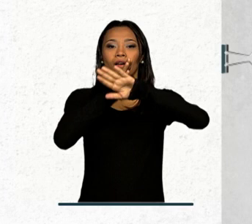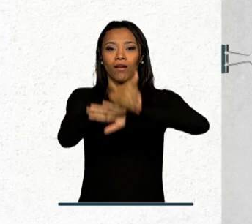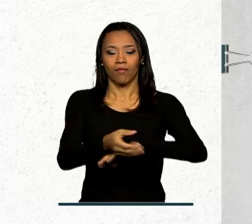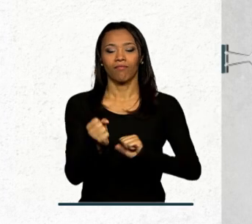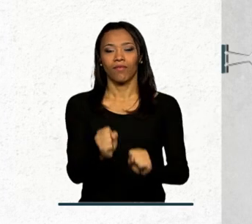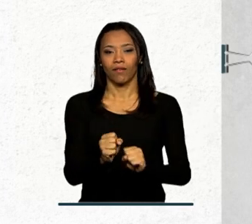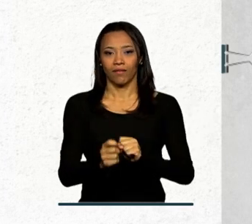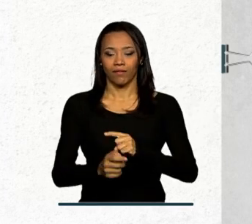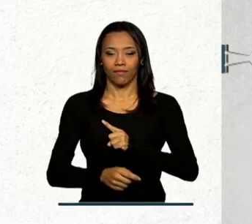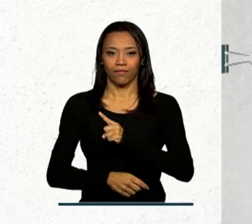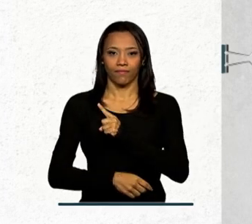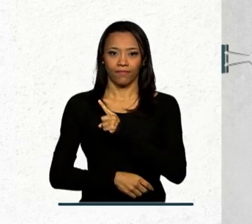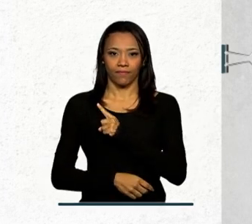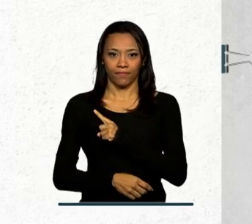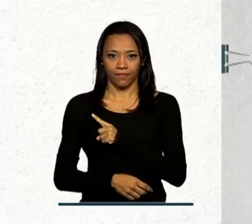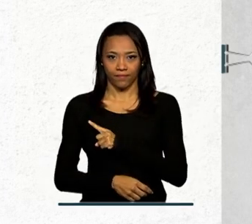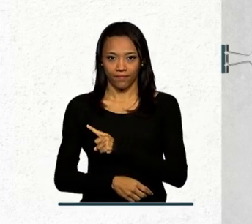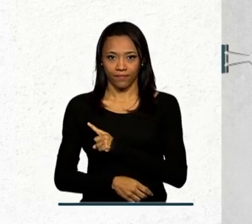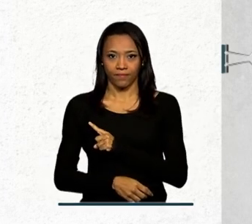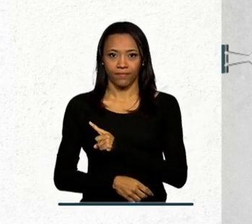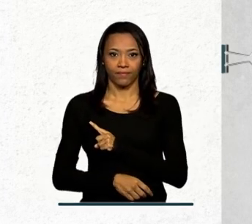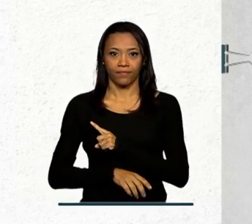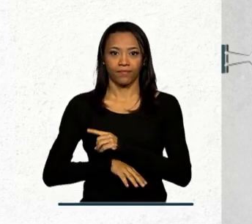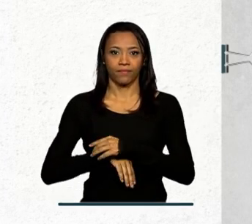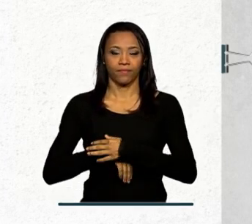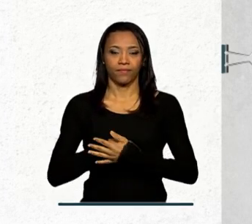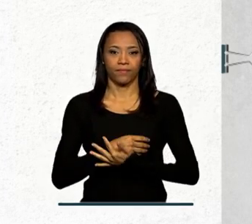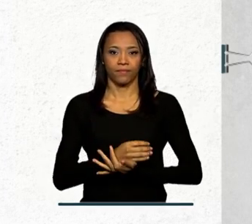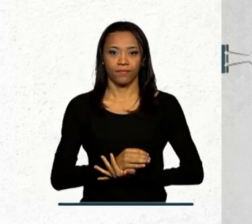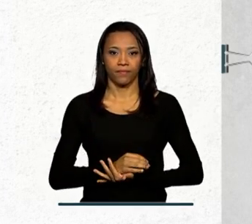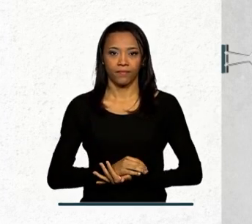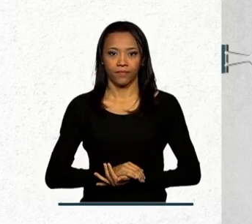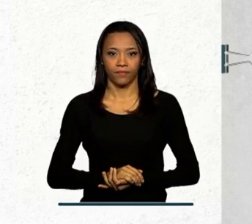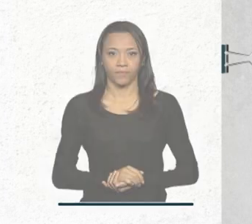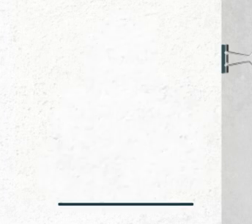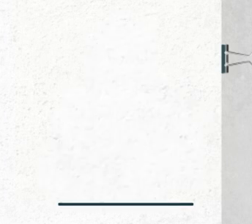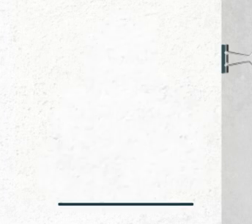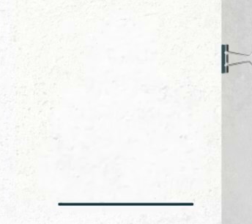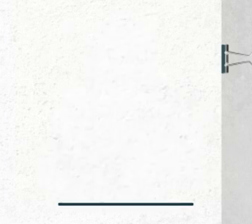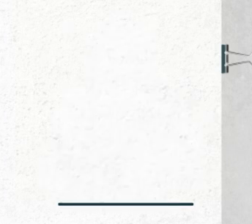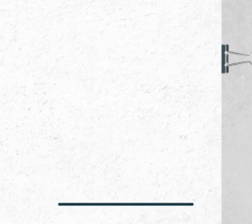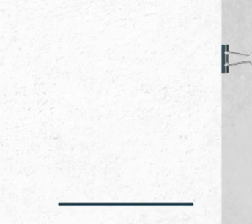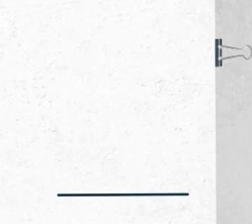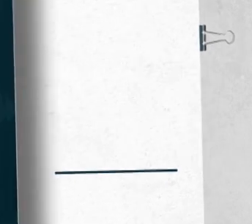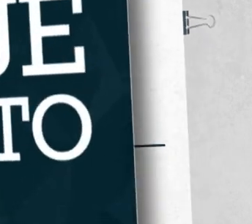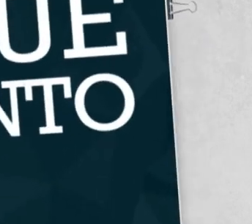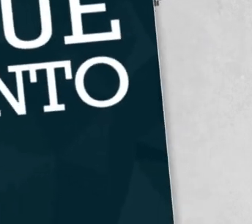Fundação Joaquim Nabuco, fundage.gov.br. Legenda Adriana